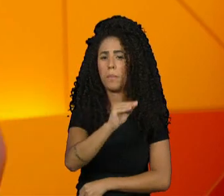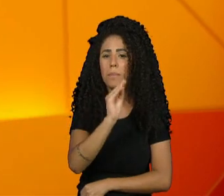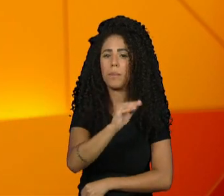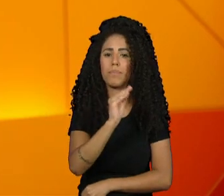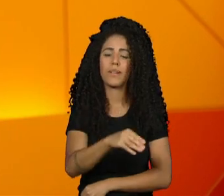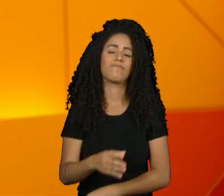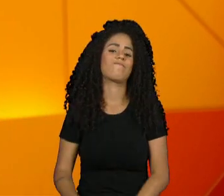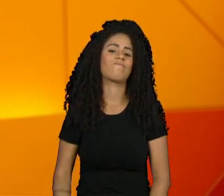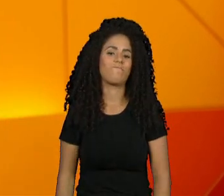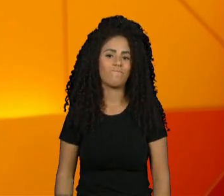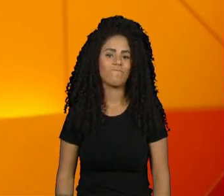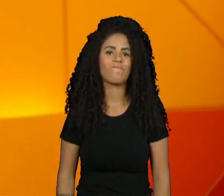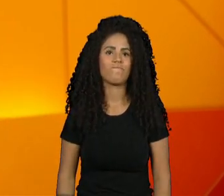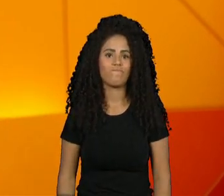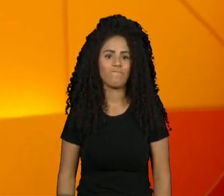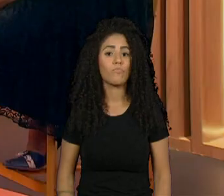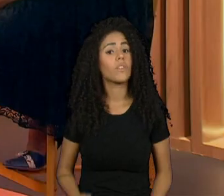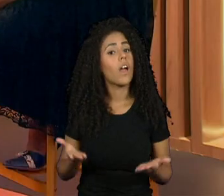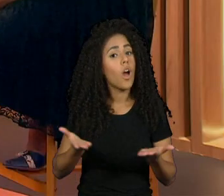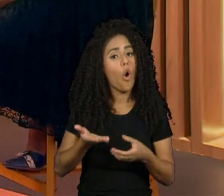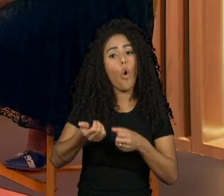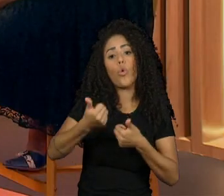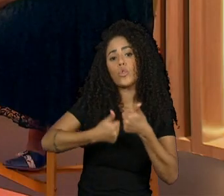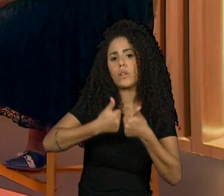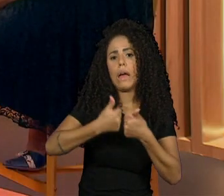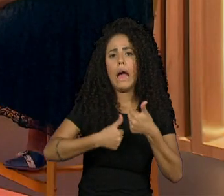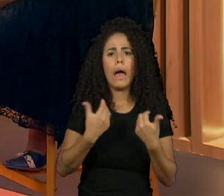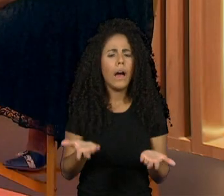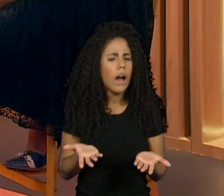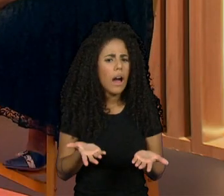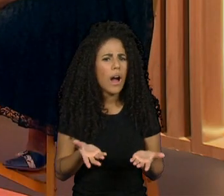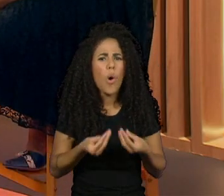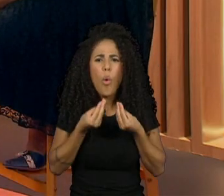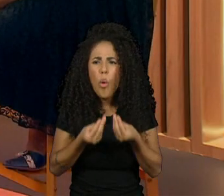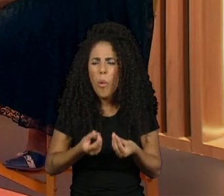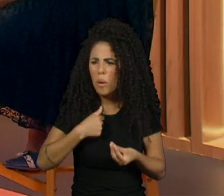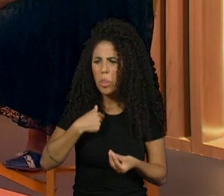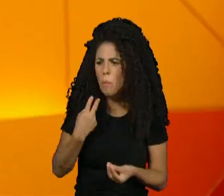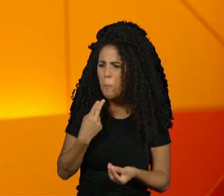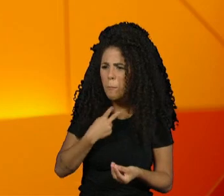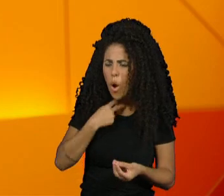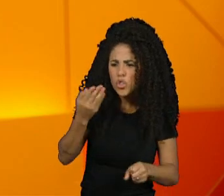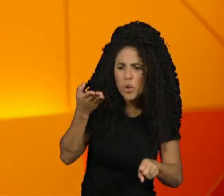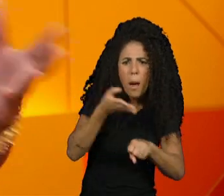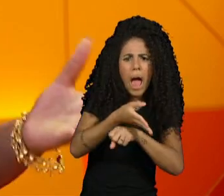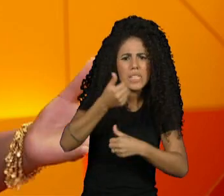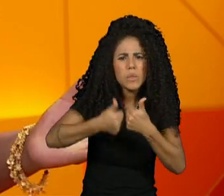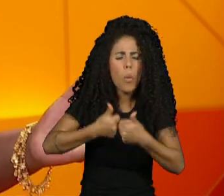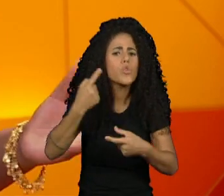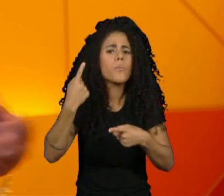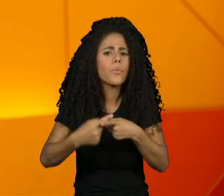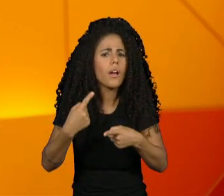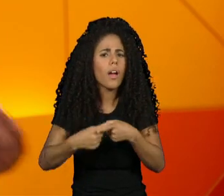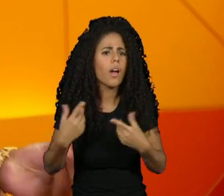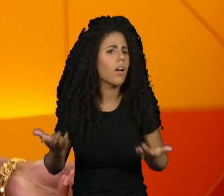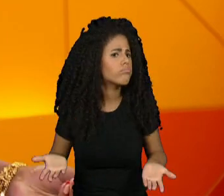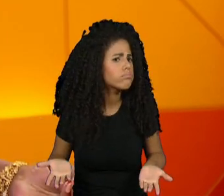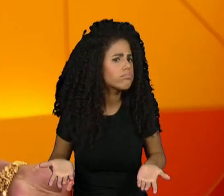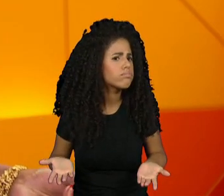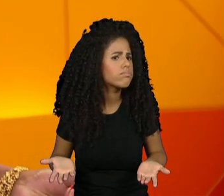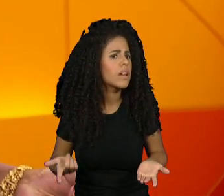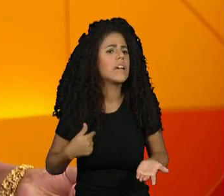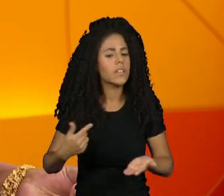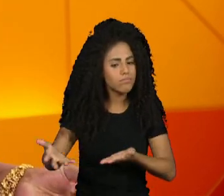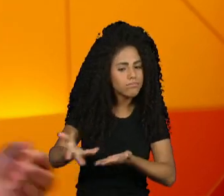marginalidade. É, parece que o esporte não é nosso, né? Como assim a não pode brincar? E o esporte, que é um outro instrumento extremamente